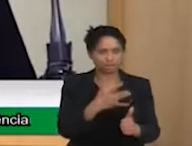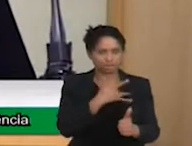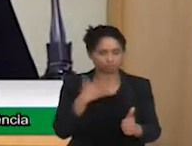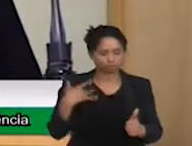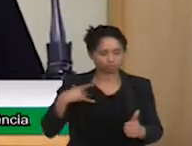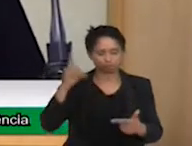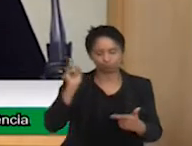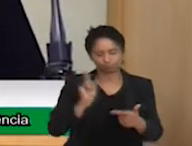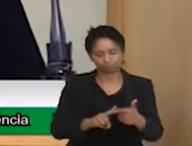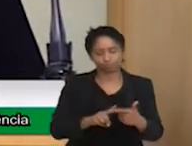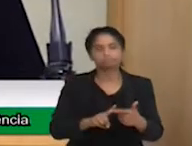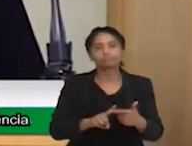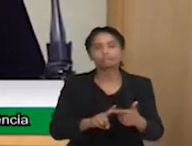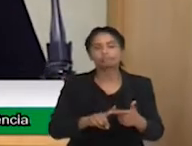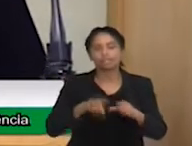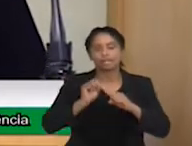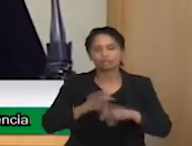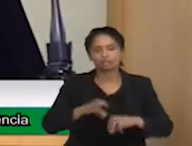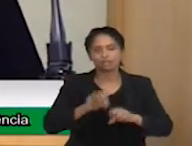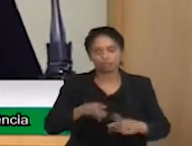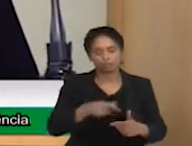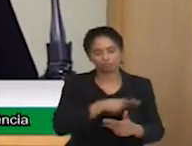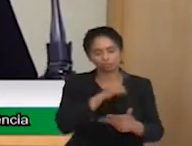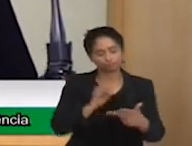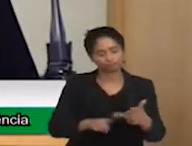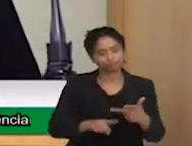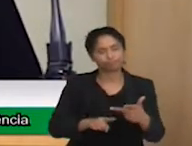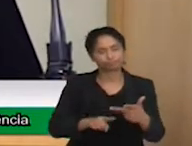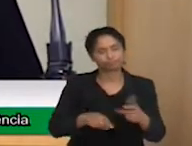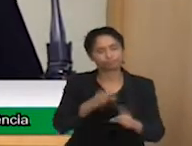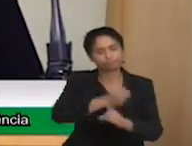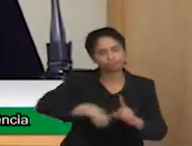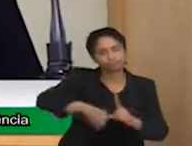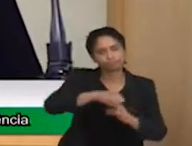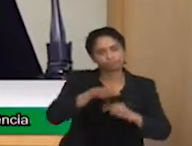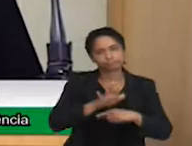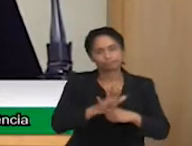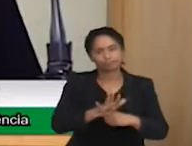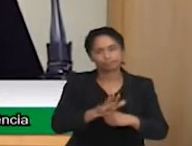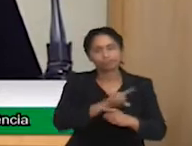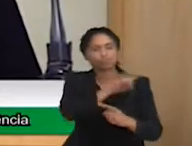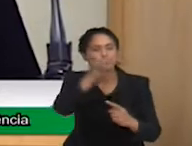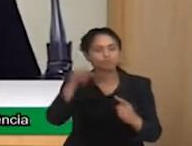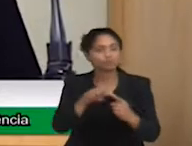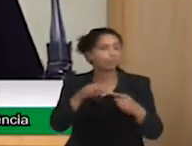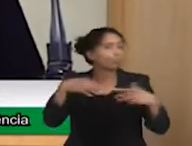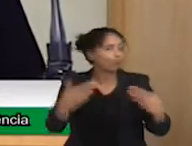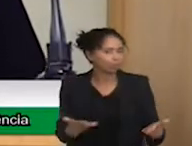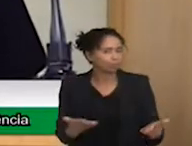para se chegar ao objetivo final, que é a aprendizagem.